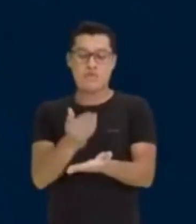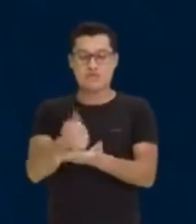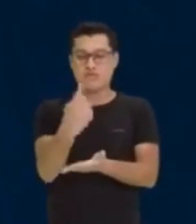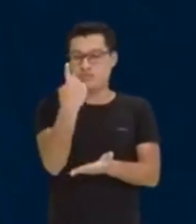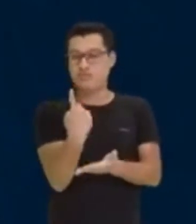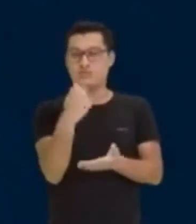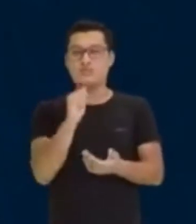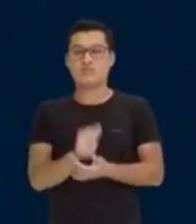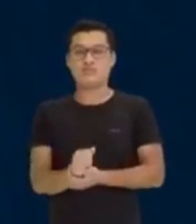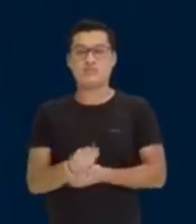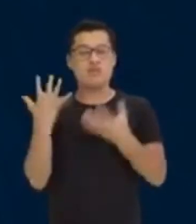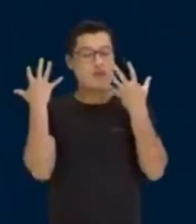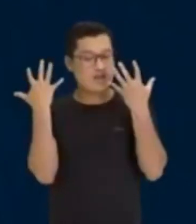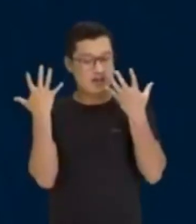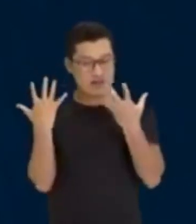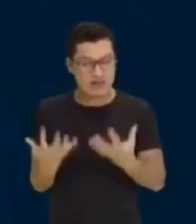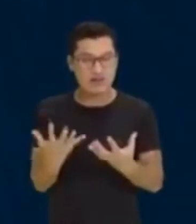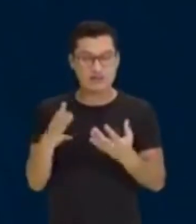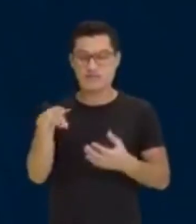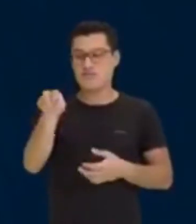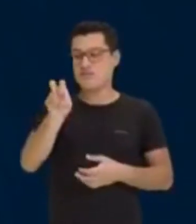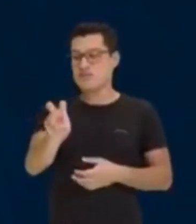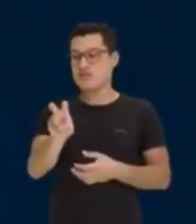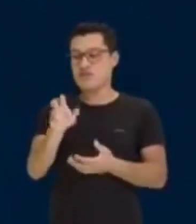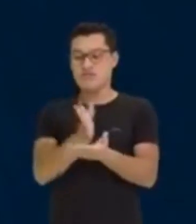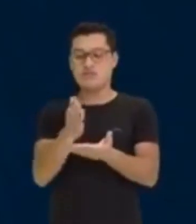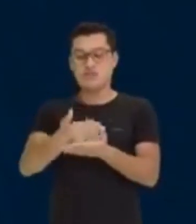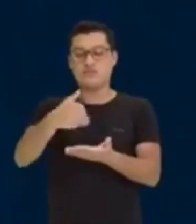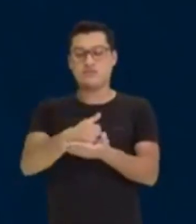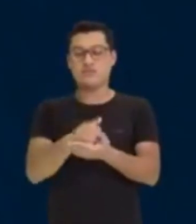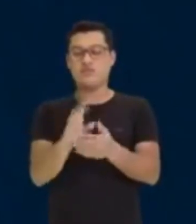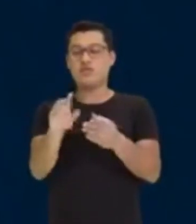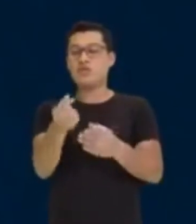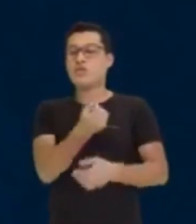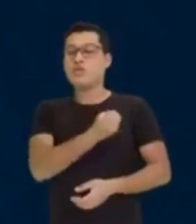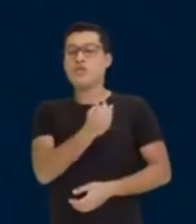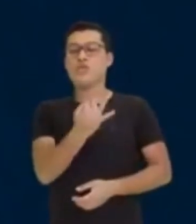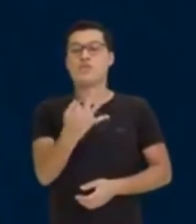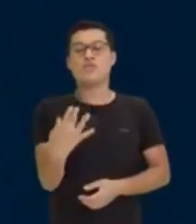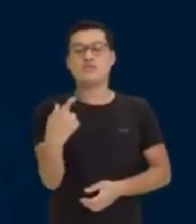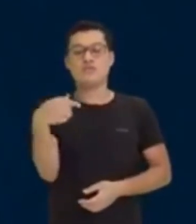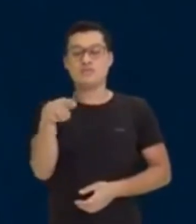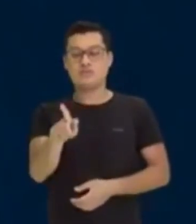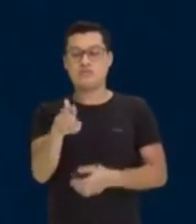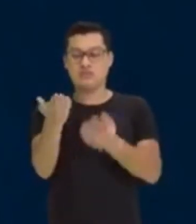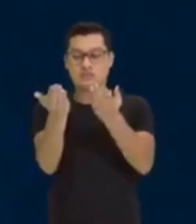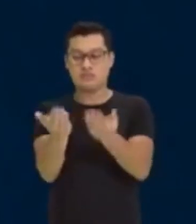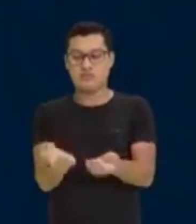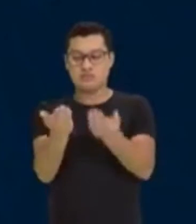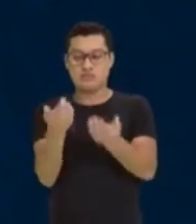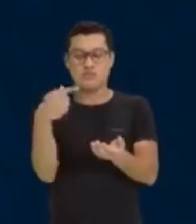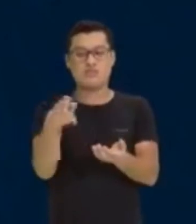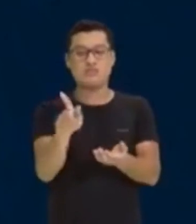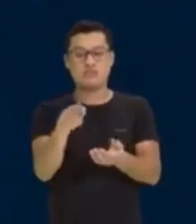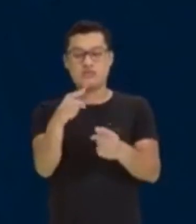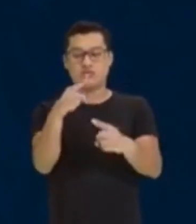Mas agora eu quero 5 bolos. Quantas gramas são necessárias? X. E, pessoal,